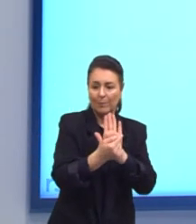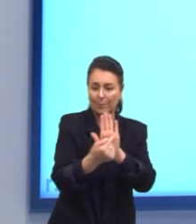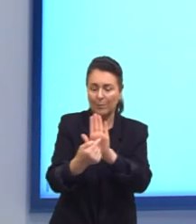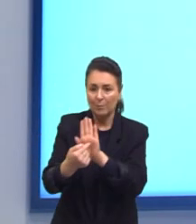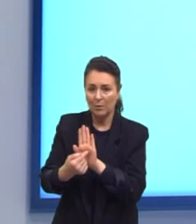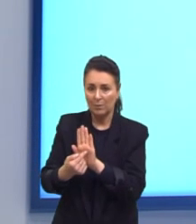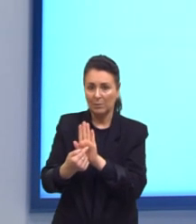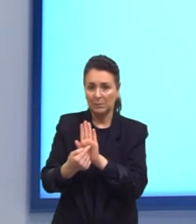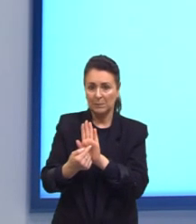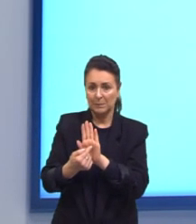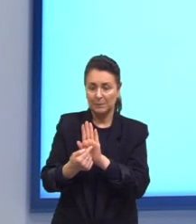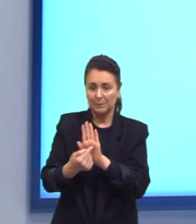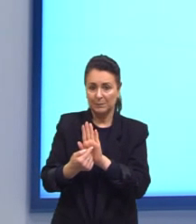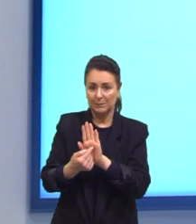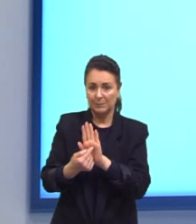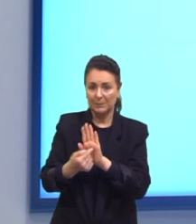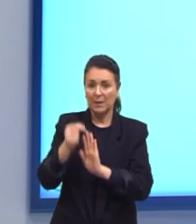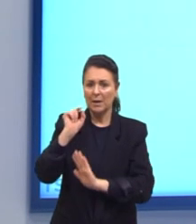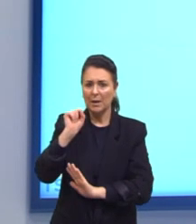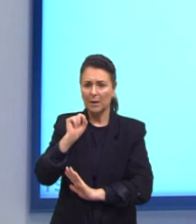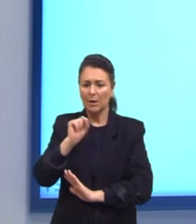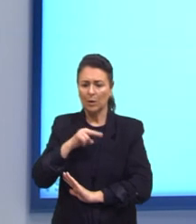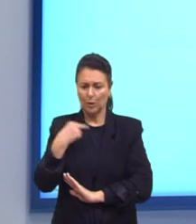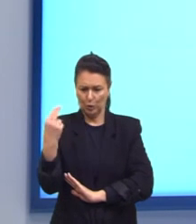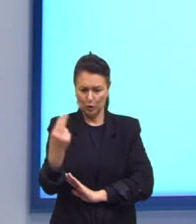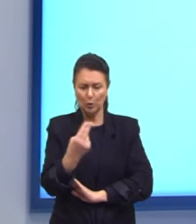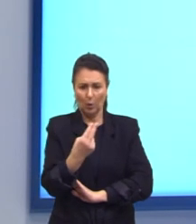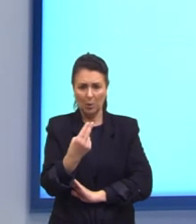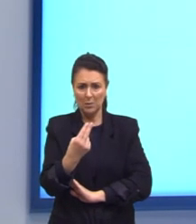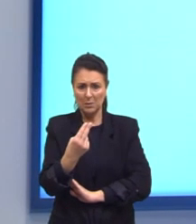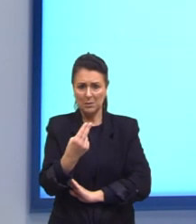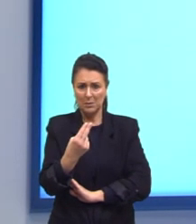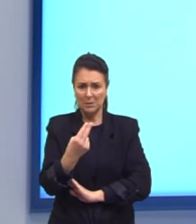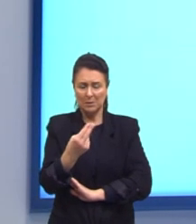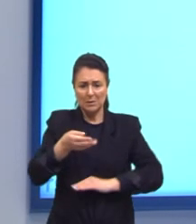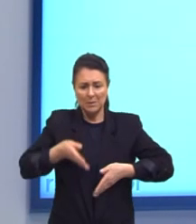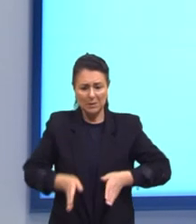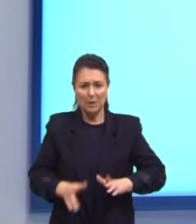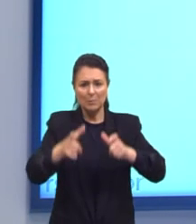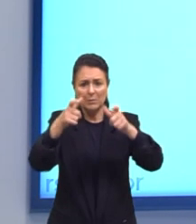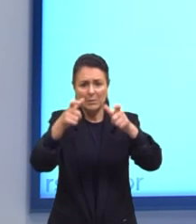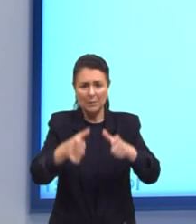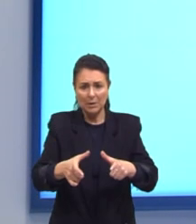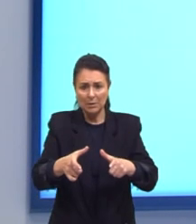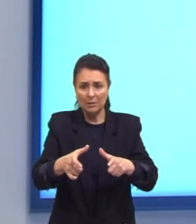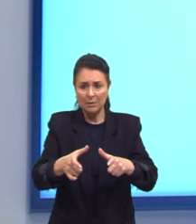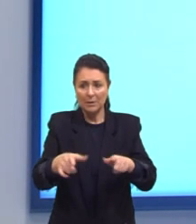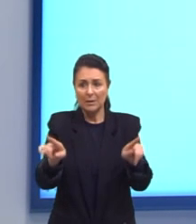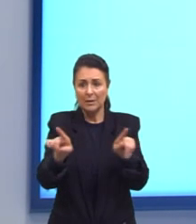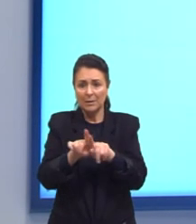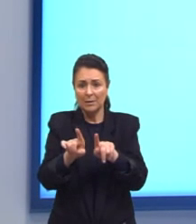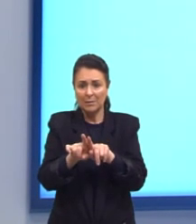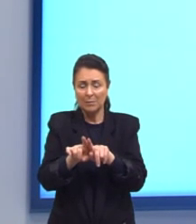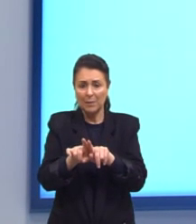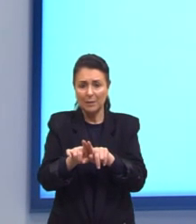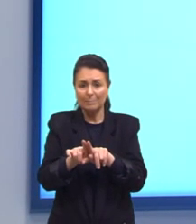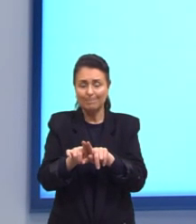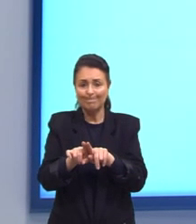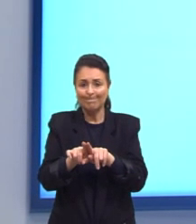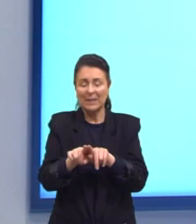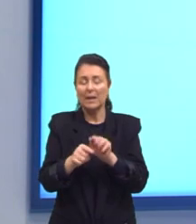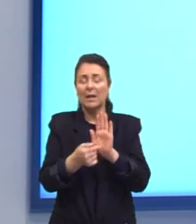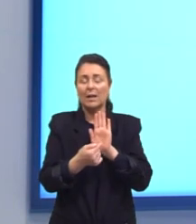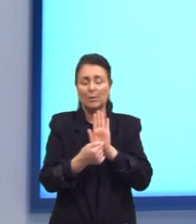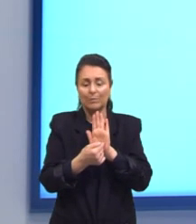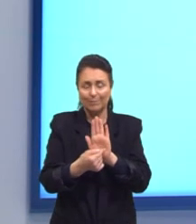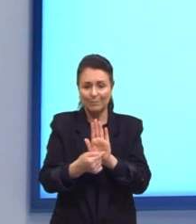Ela nos mostra quem nós somos E como infelizmente Como fala aqui no finalzinho do texto Às vezes